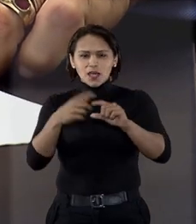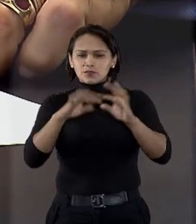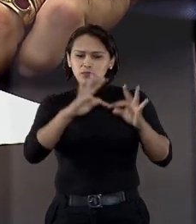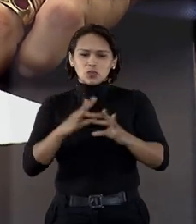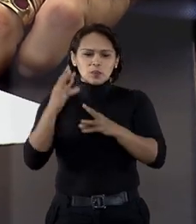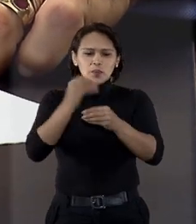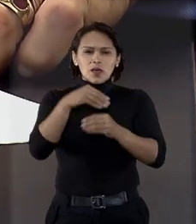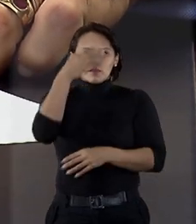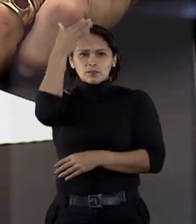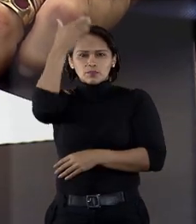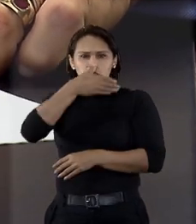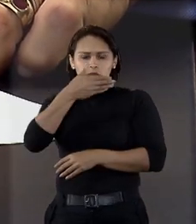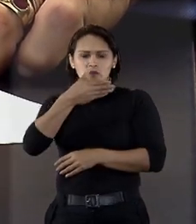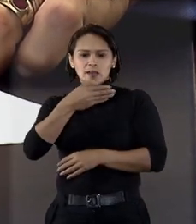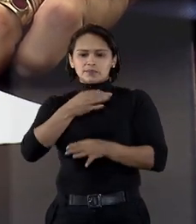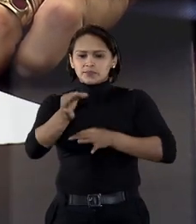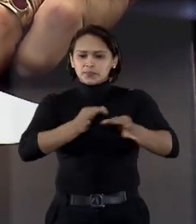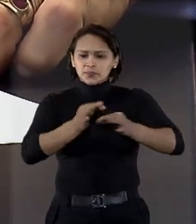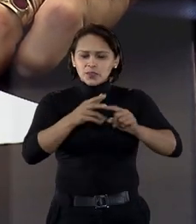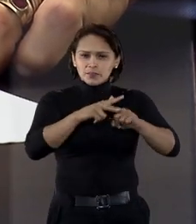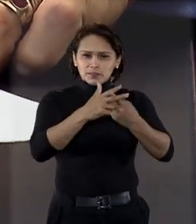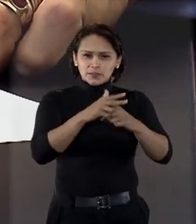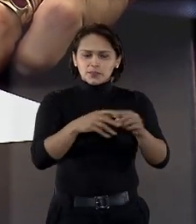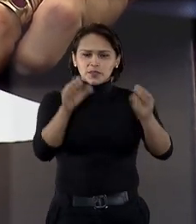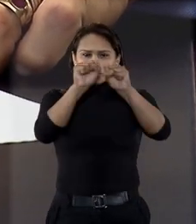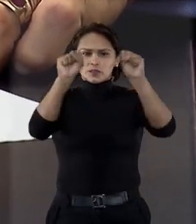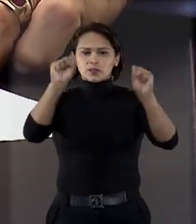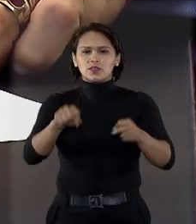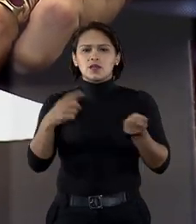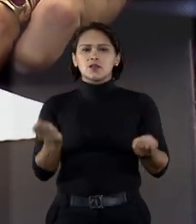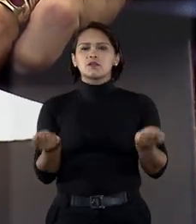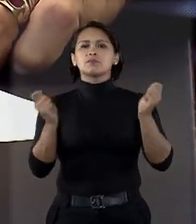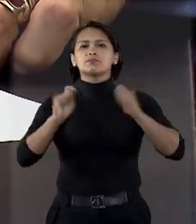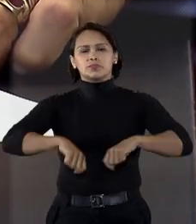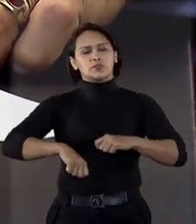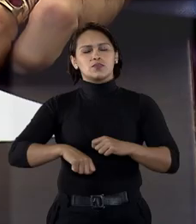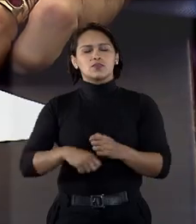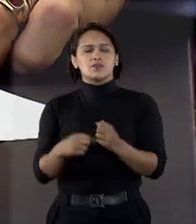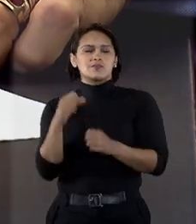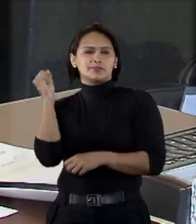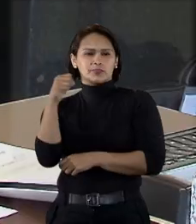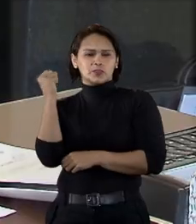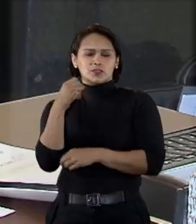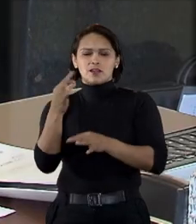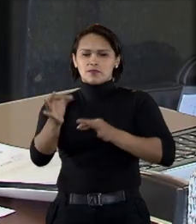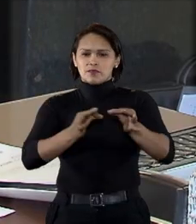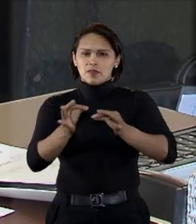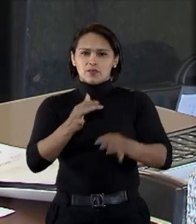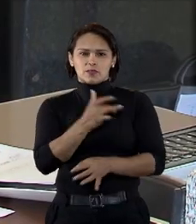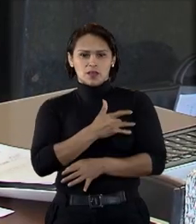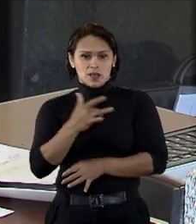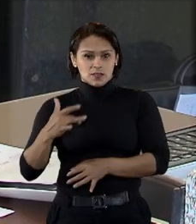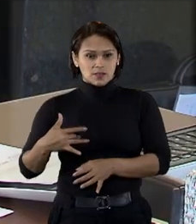concretos capazes de comprovar que, com a manutenção da usina no sistema, haveria possibilidade de lesão grave à ordem, à saúde,